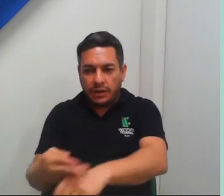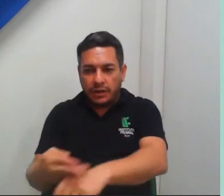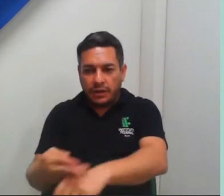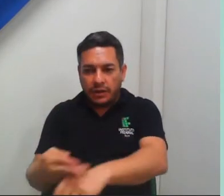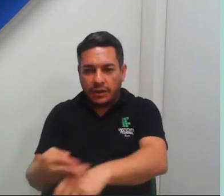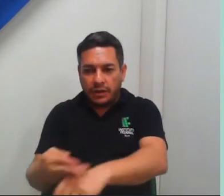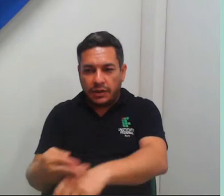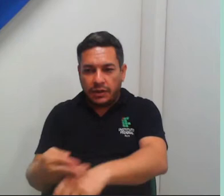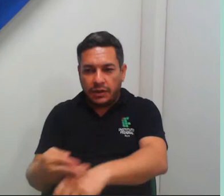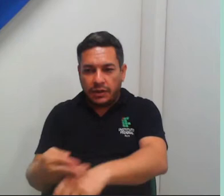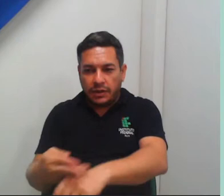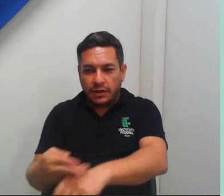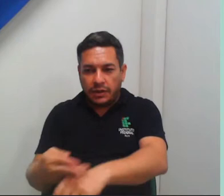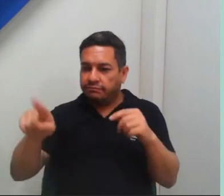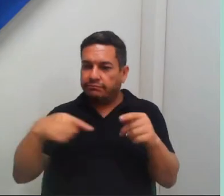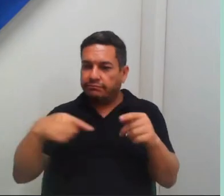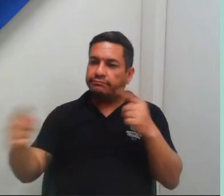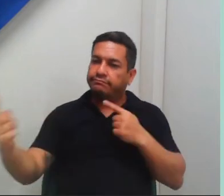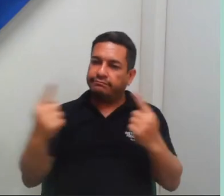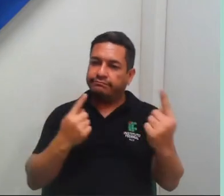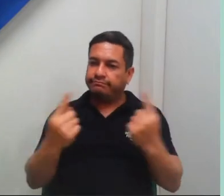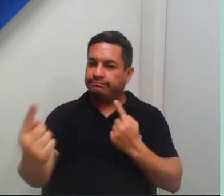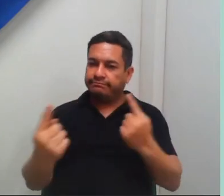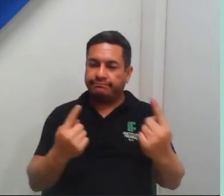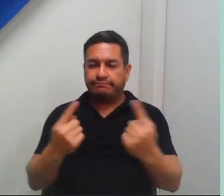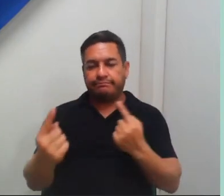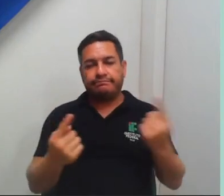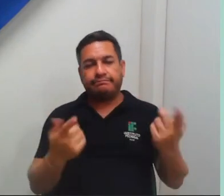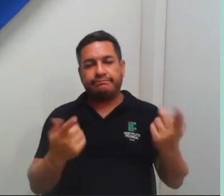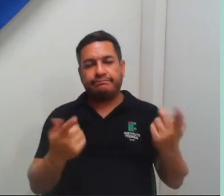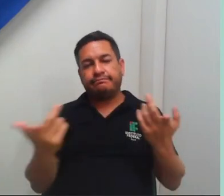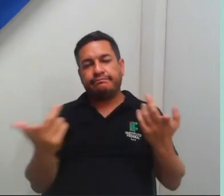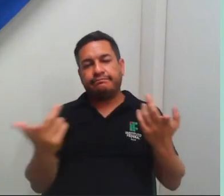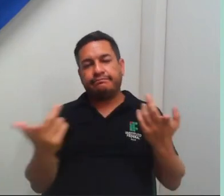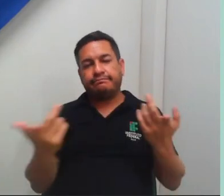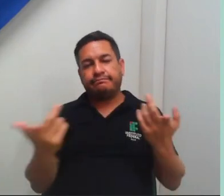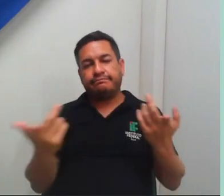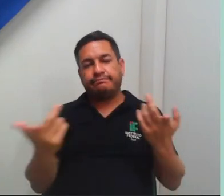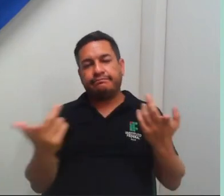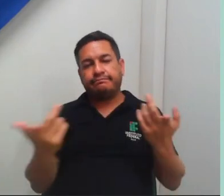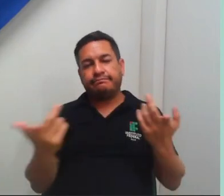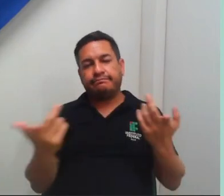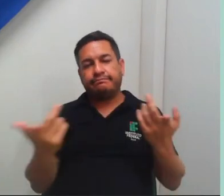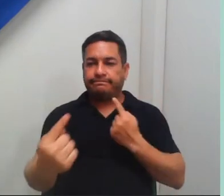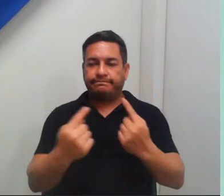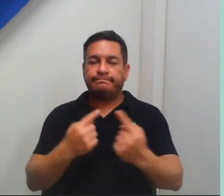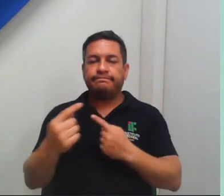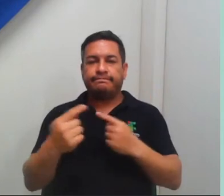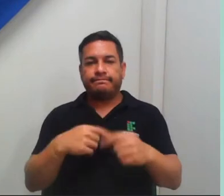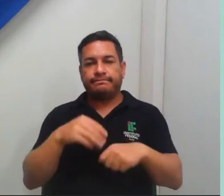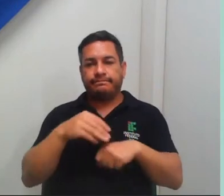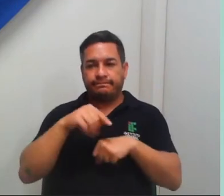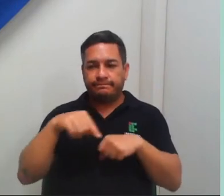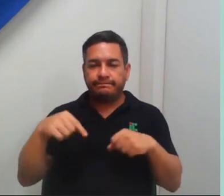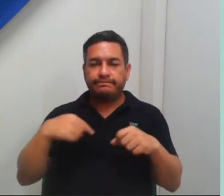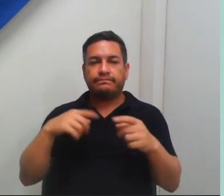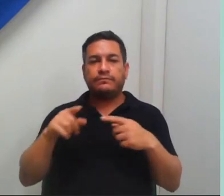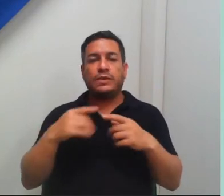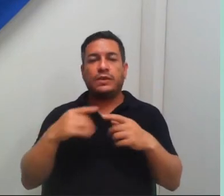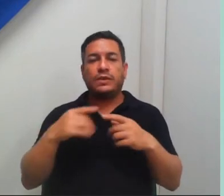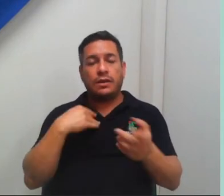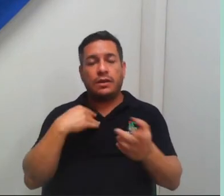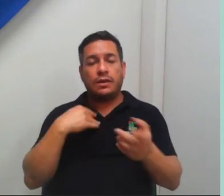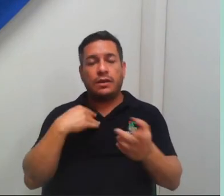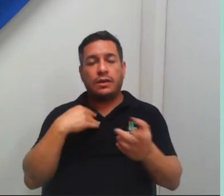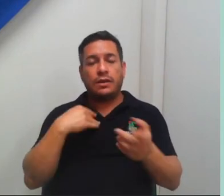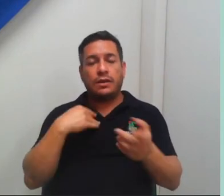Taracá e Rio Branco também. Bom, então a gente está como secretária, né, o que é a SBPC? A